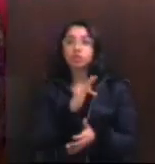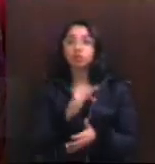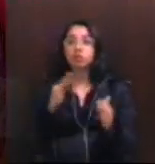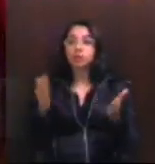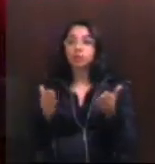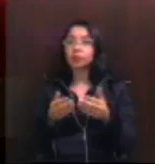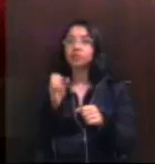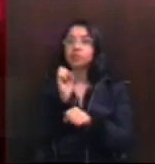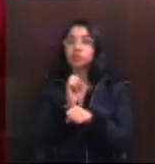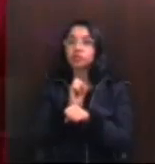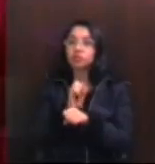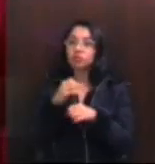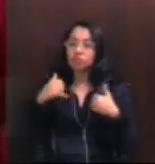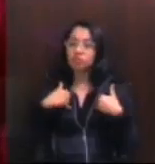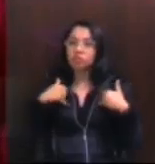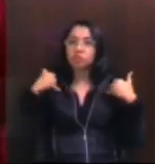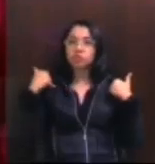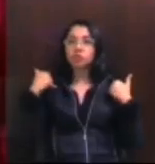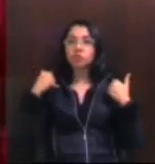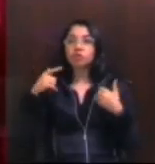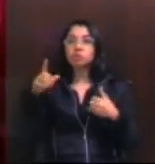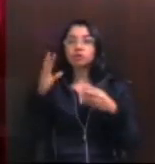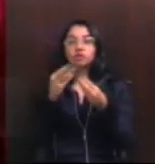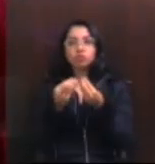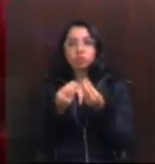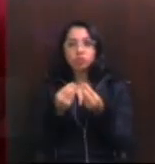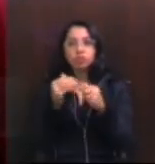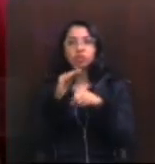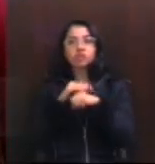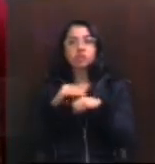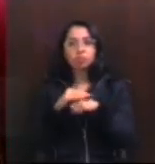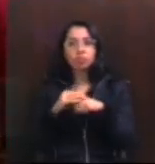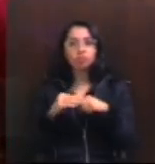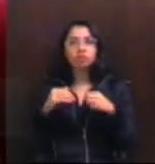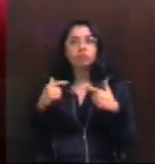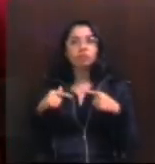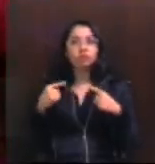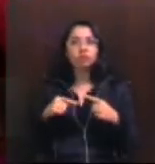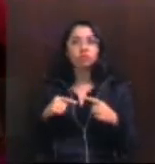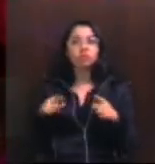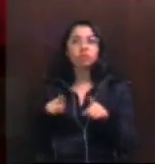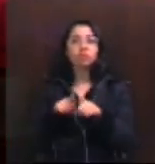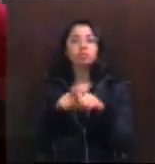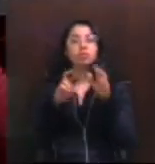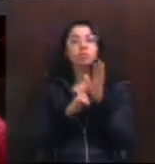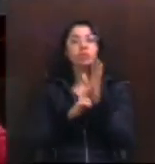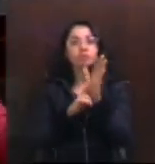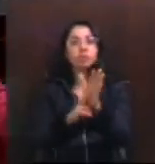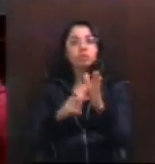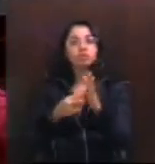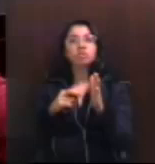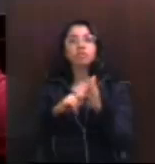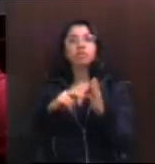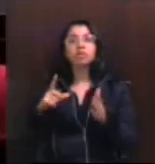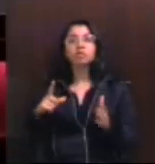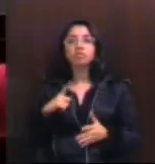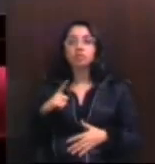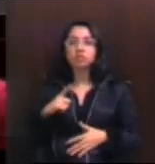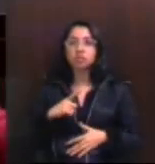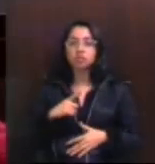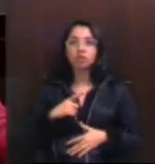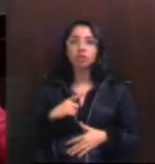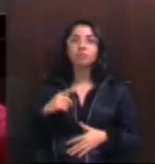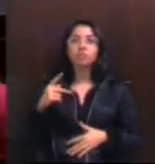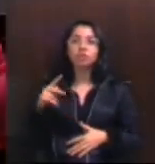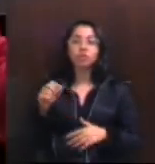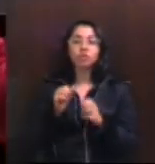hoje estadual, que nos orgulha pela tua dedicação, pela tua luta e pela representação e significado que vocês têm, tu, Jussara, a